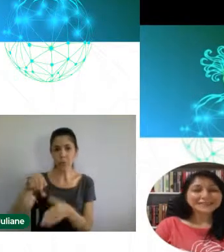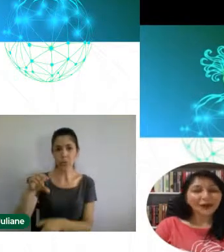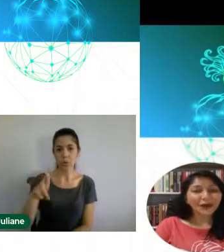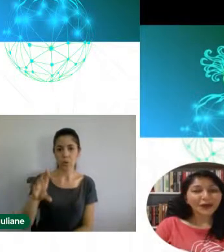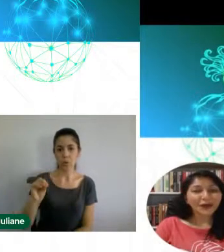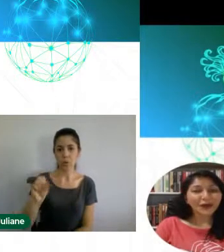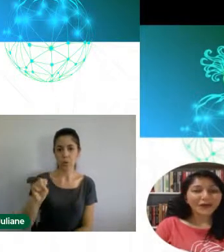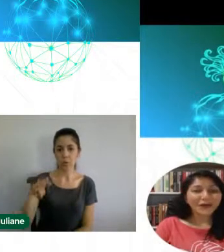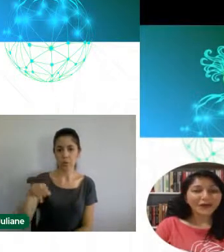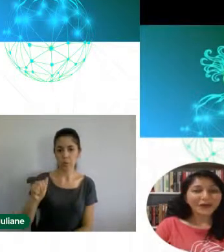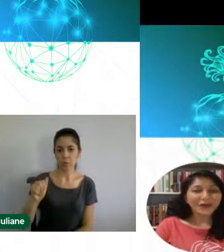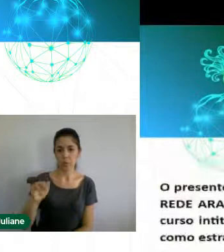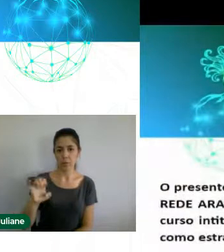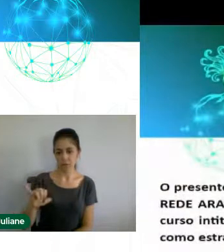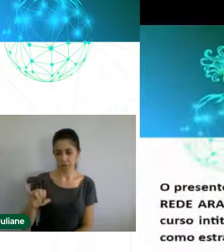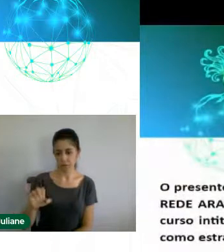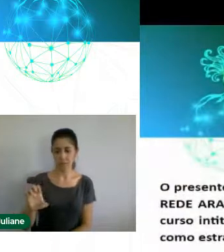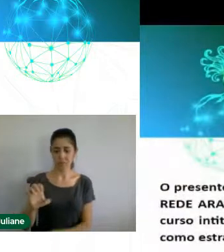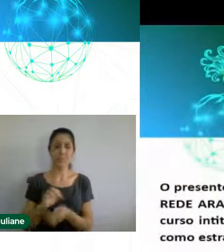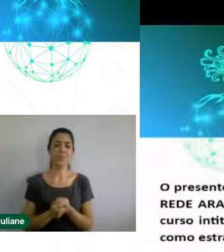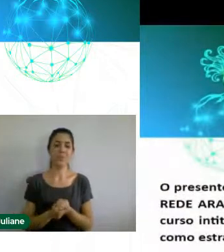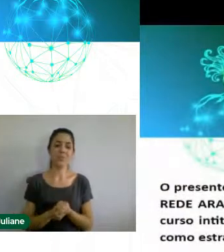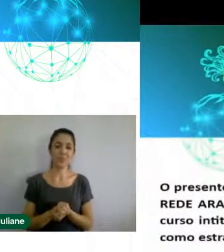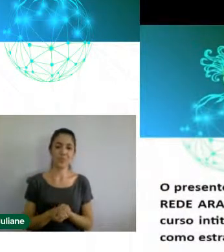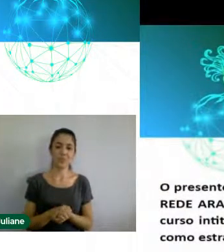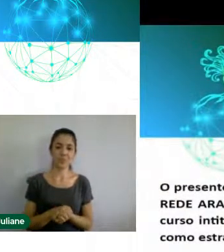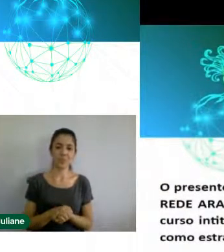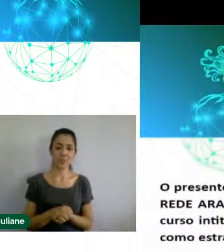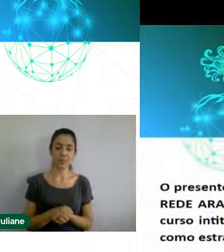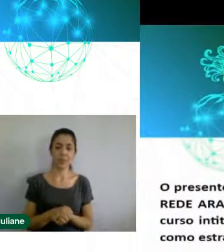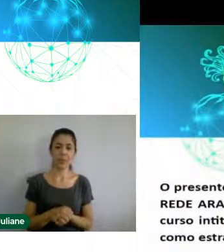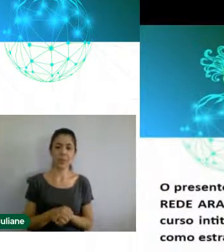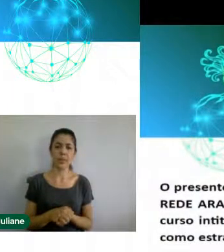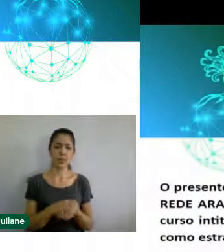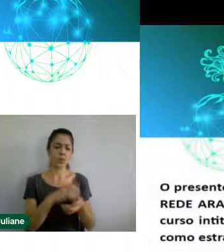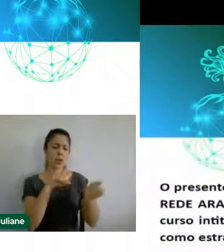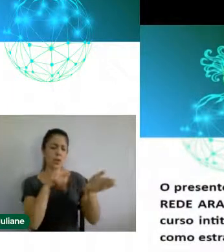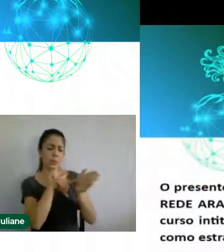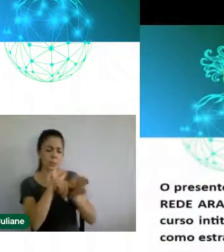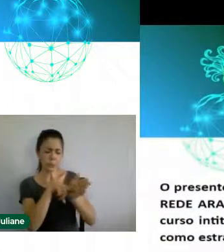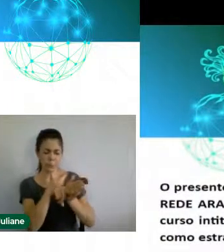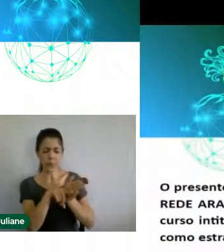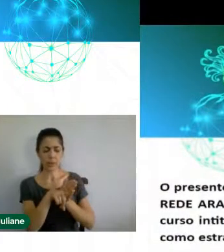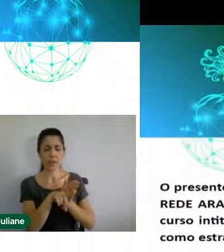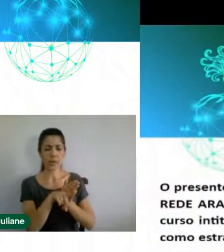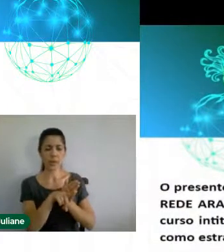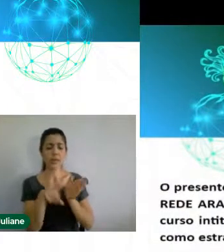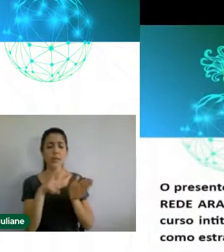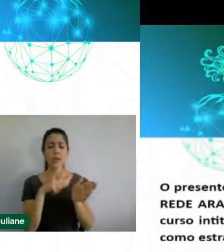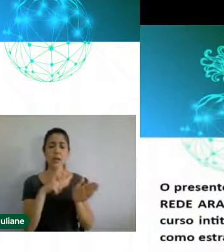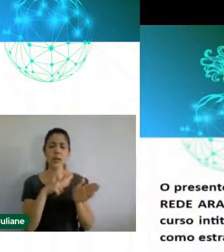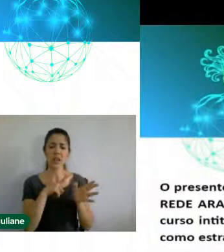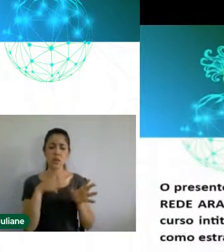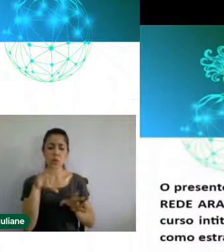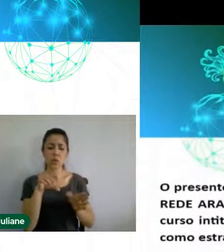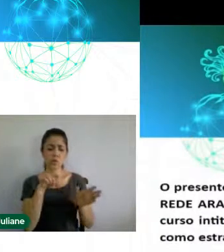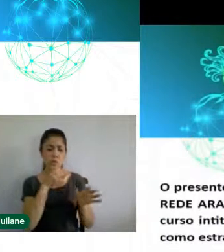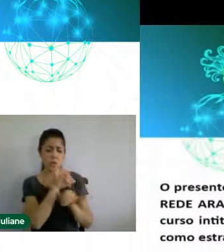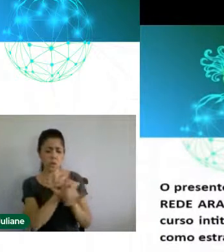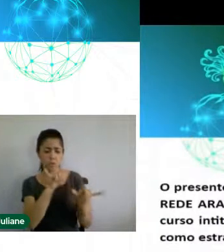O presente trabalho, ele reúne dados coletados no processo